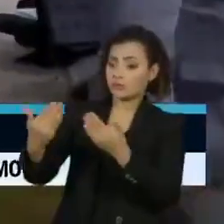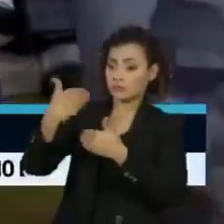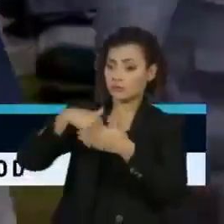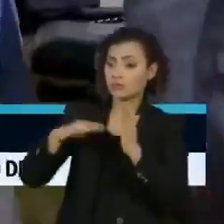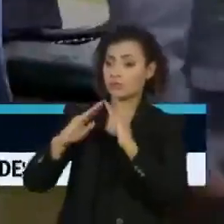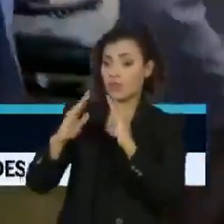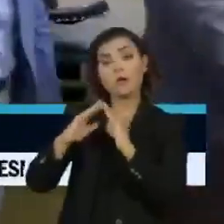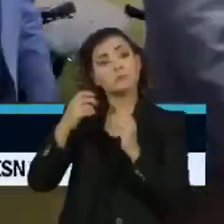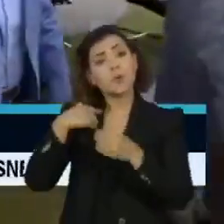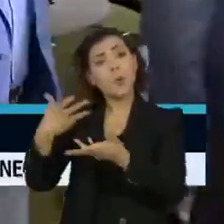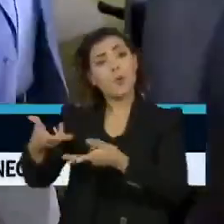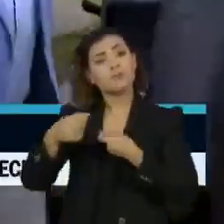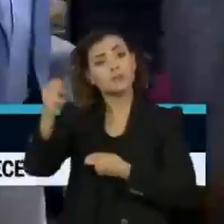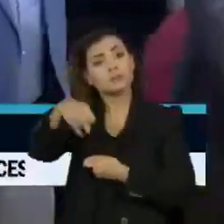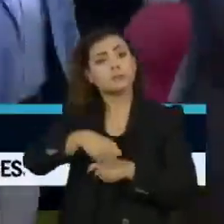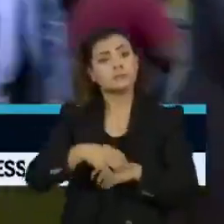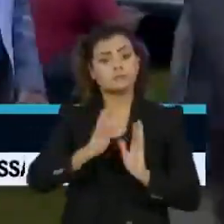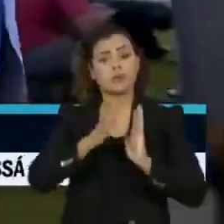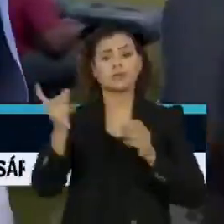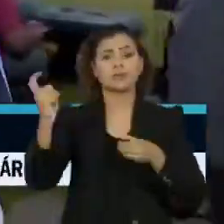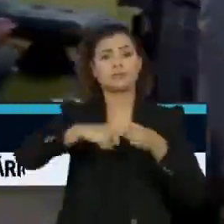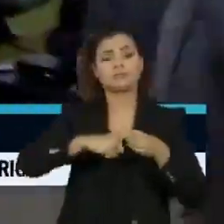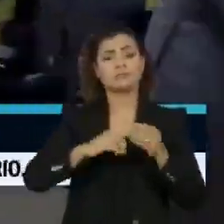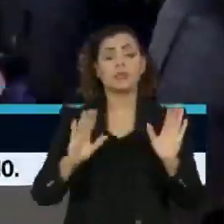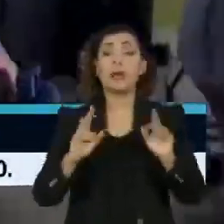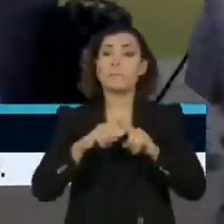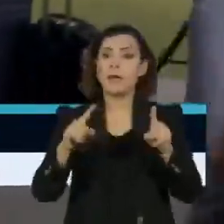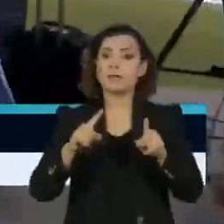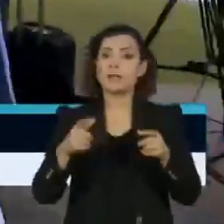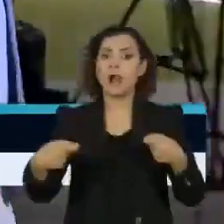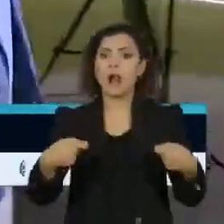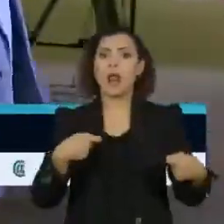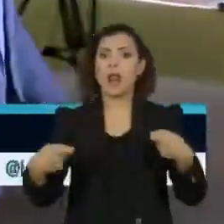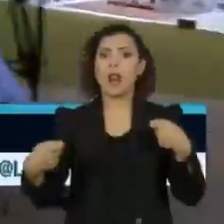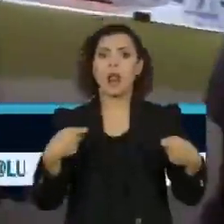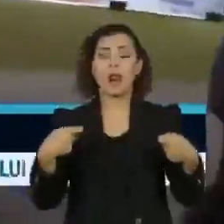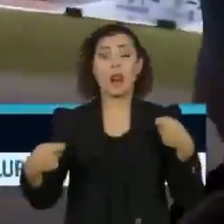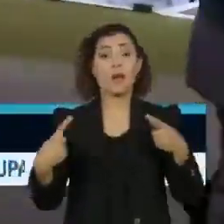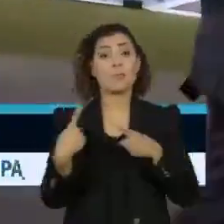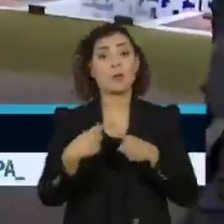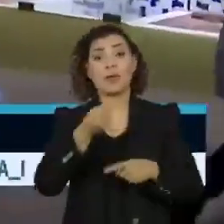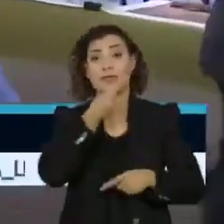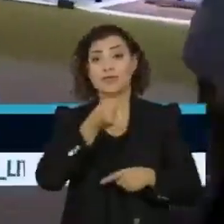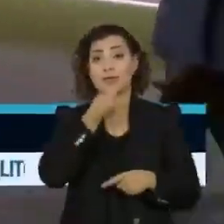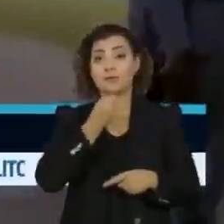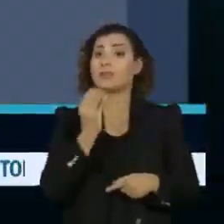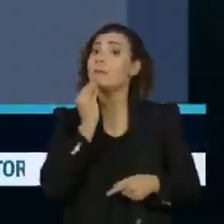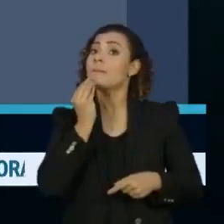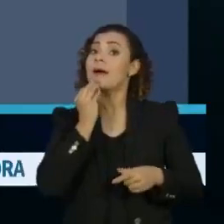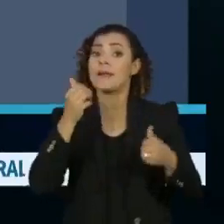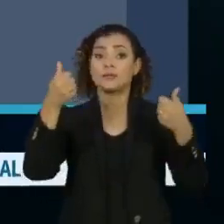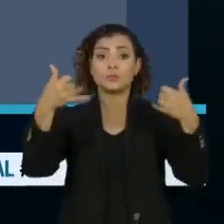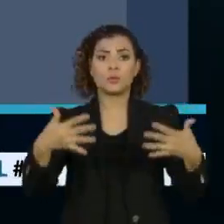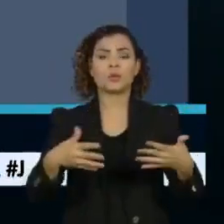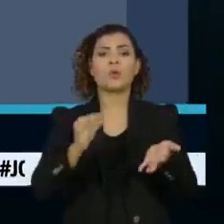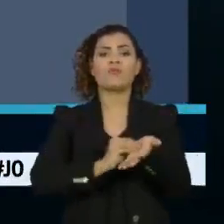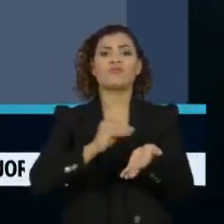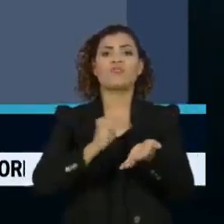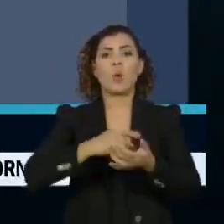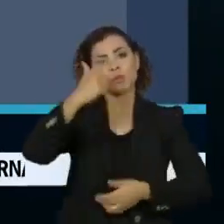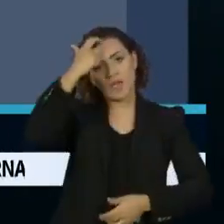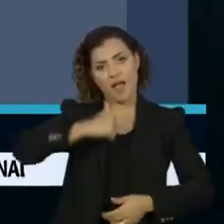A crise aberta com racha na eleição para a Câmara ganhou um novo capítulo depois da entrevista em que Maia disse que falta